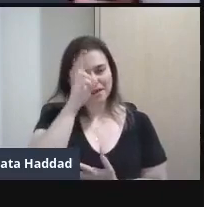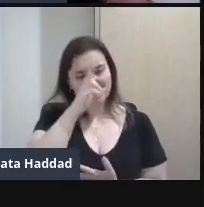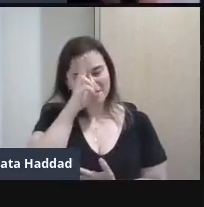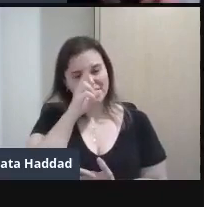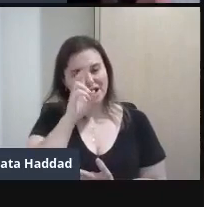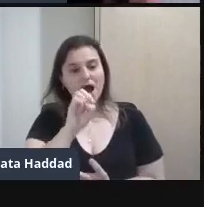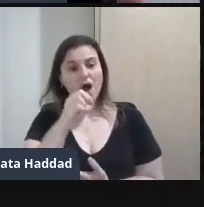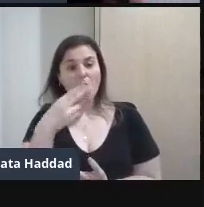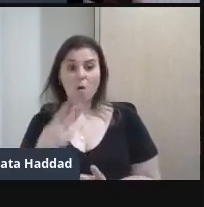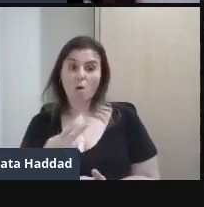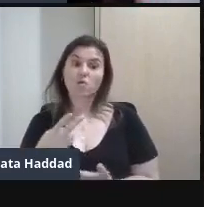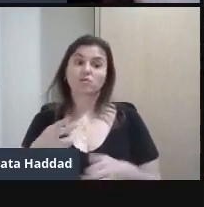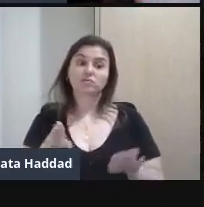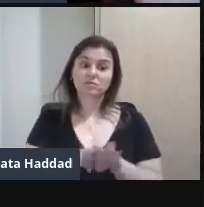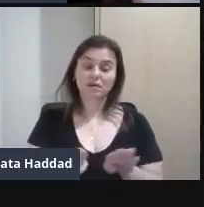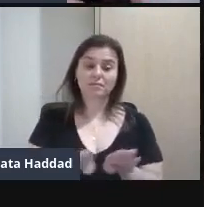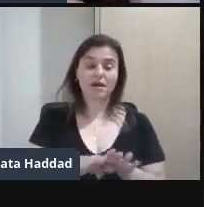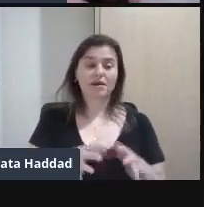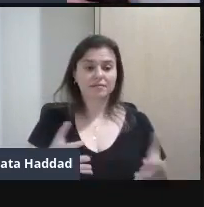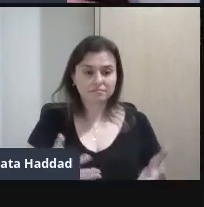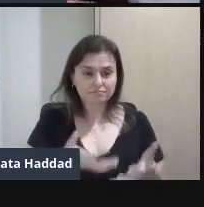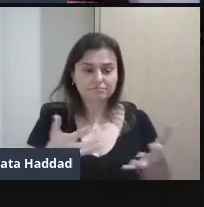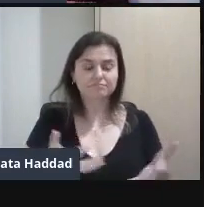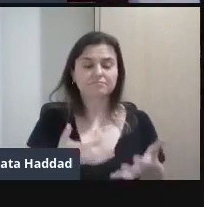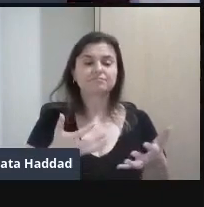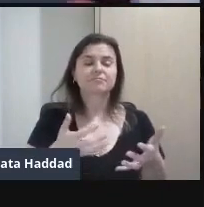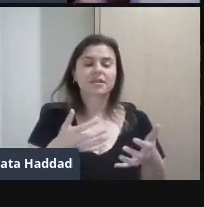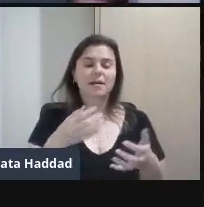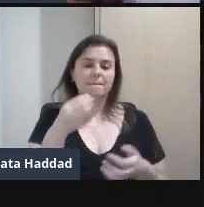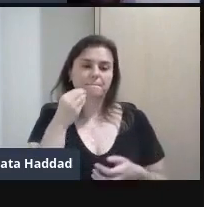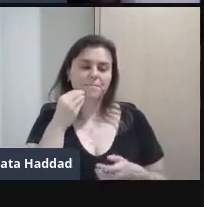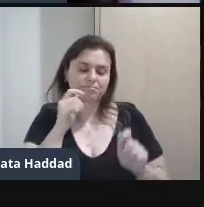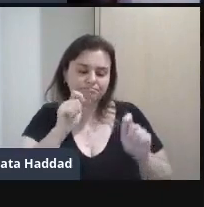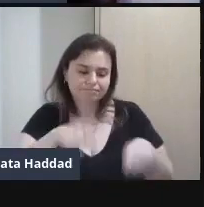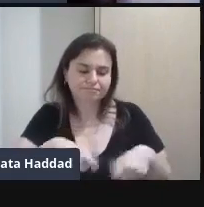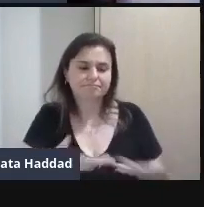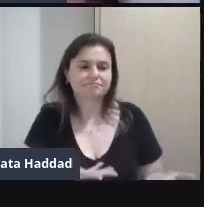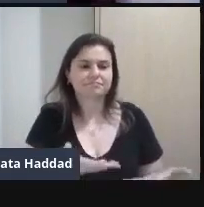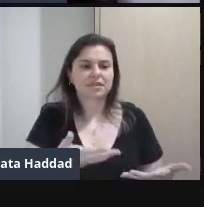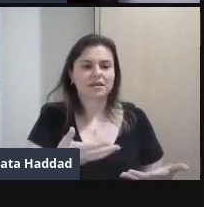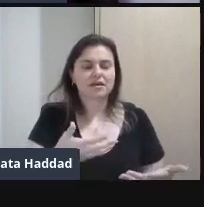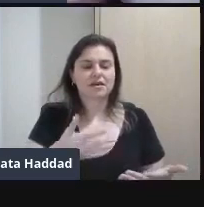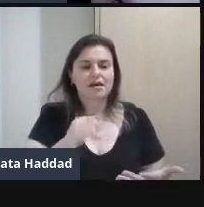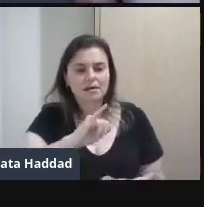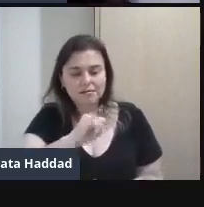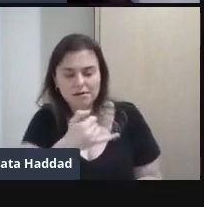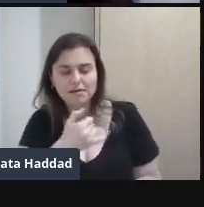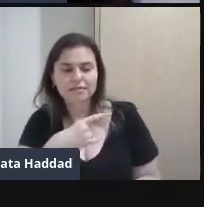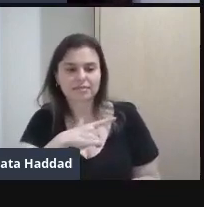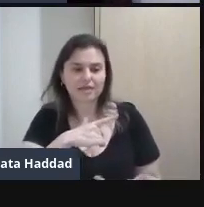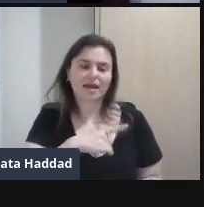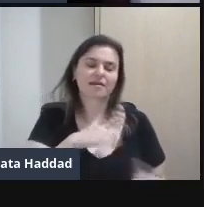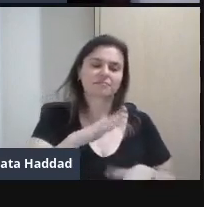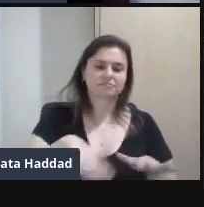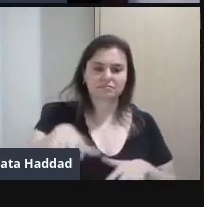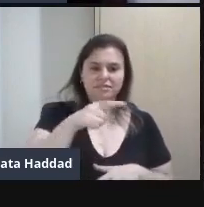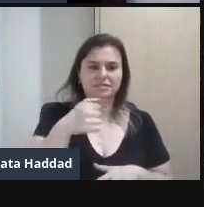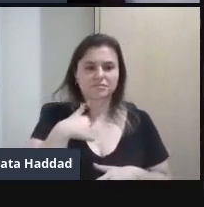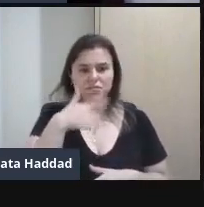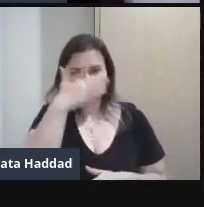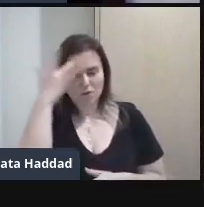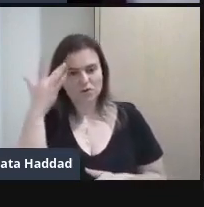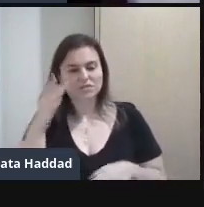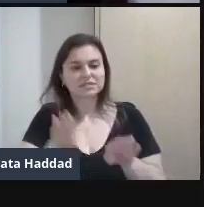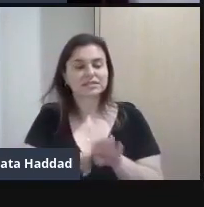promover também Possibilidades E oportunidades Assim como A gente tem Ou teve No caso dela Teve E também